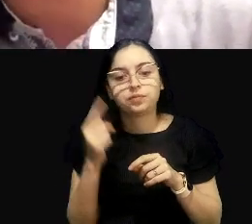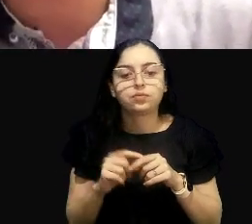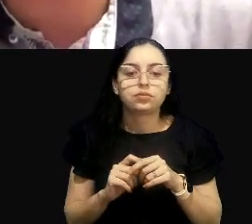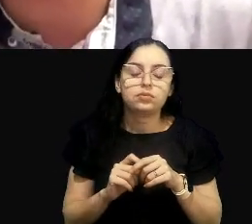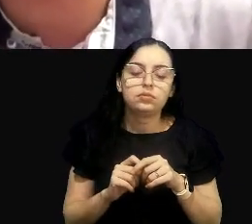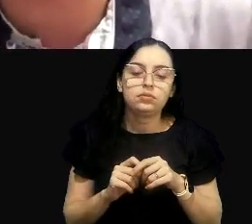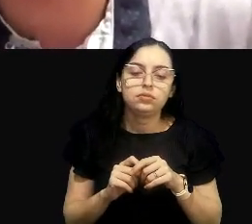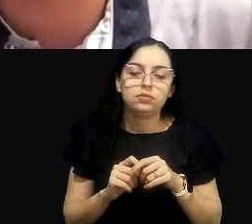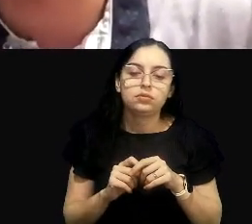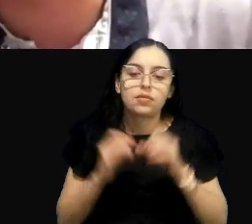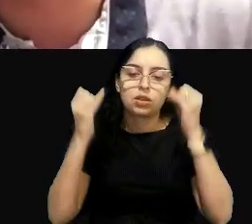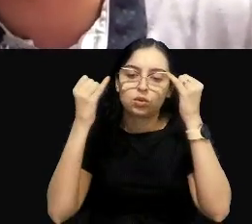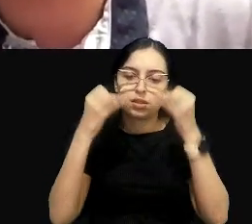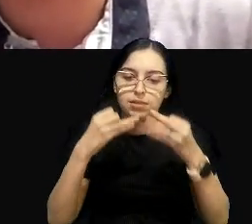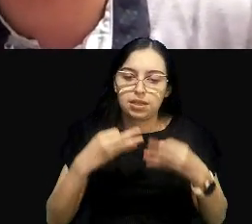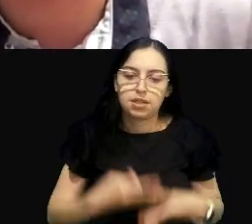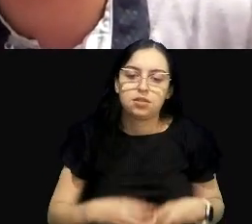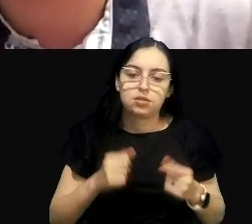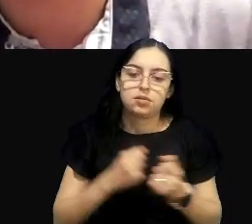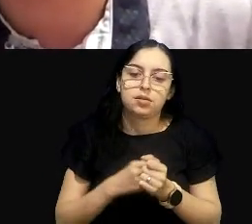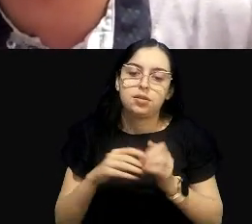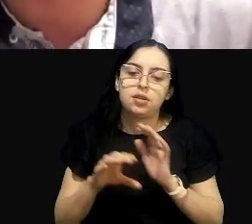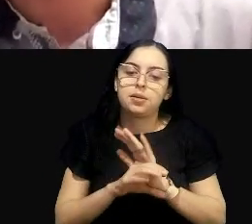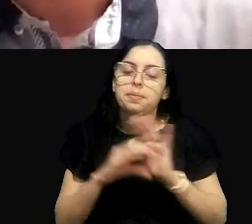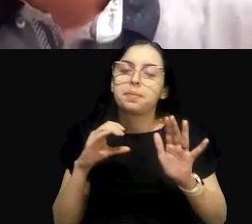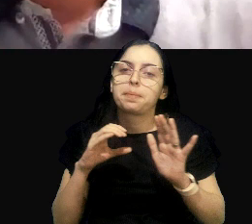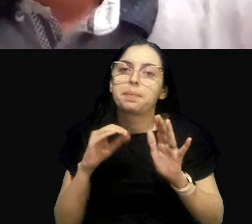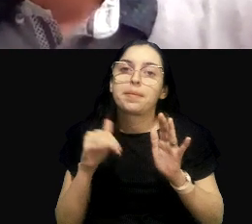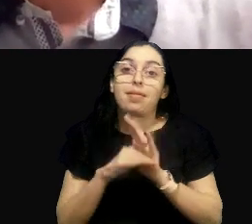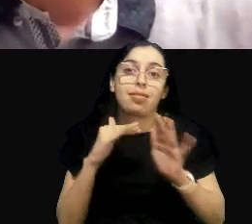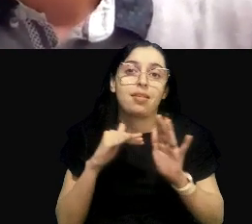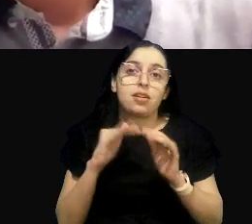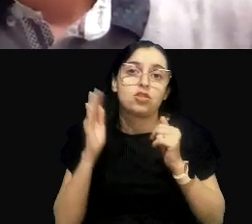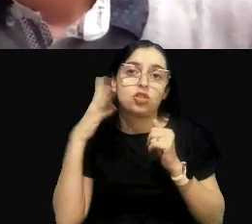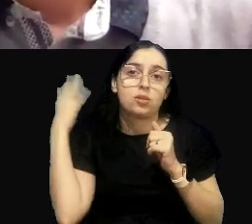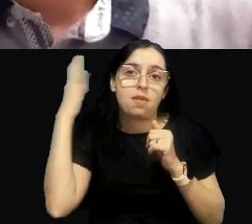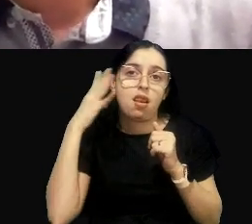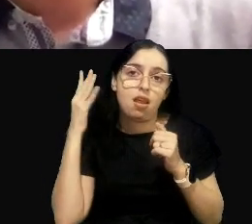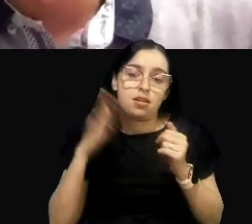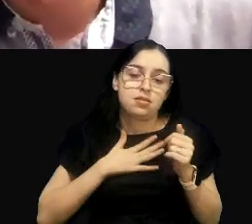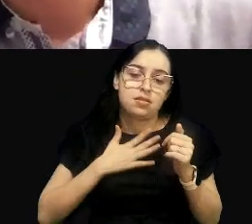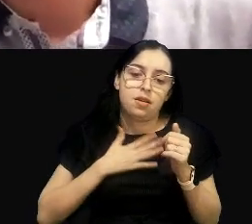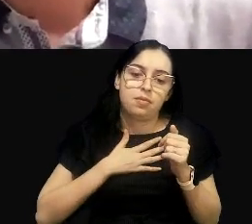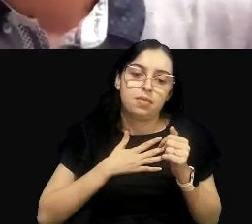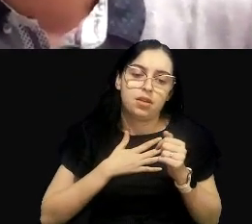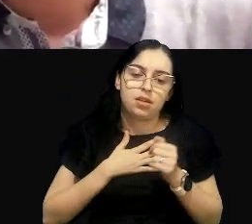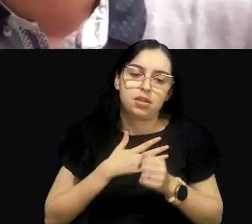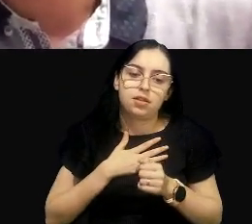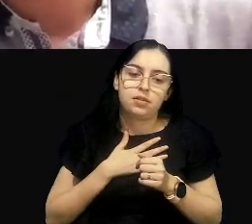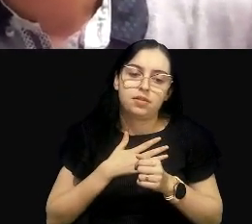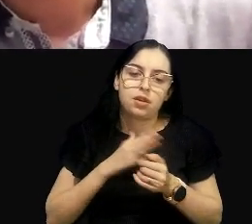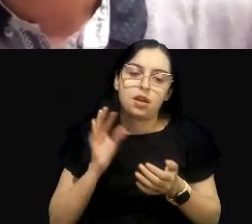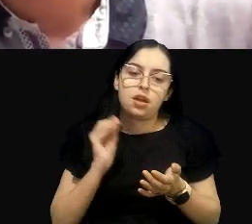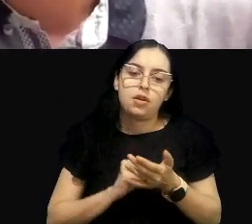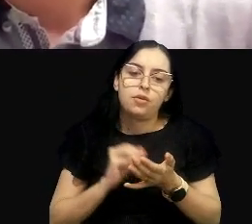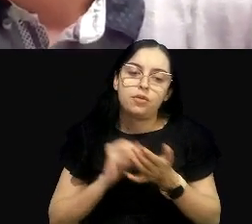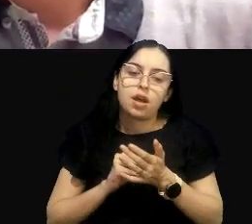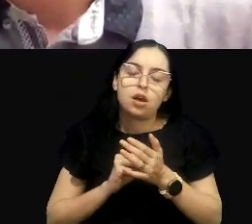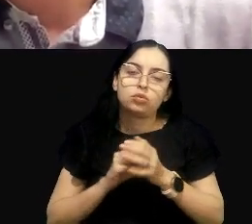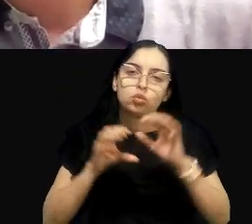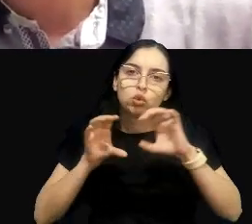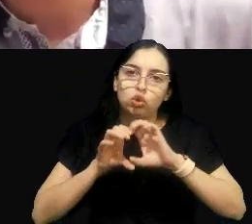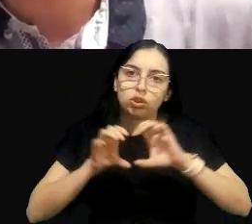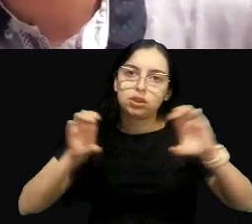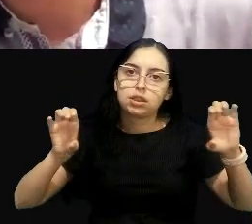Então, uma síntese sobre essa primeira metade da minha apresentação seria, sem dúvida, a falta de saneamento